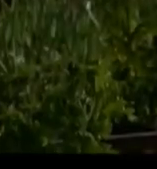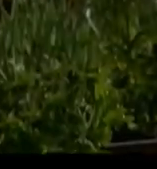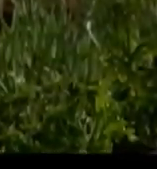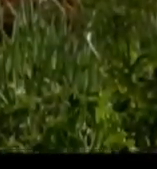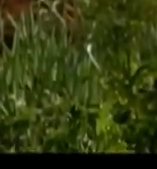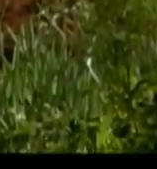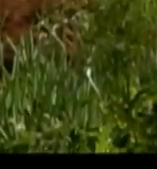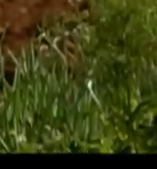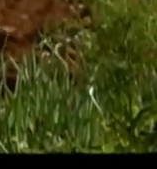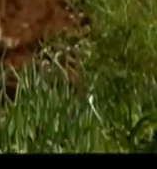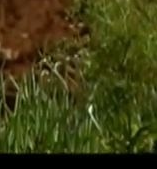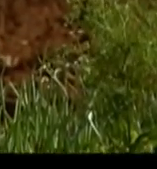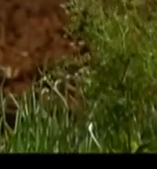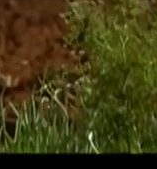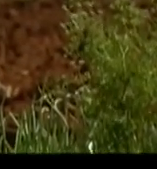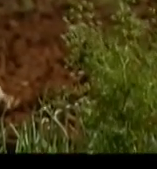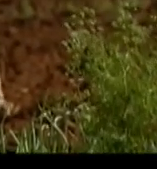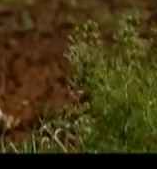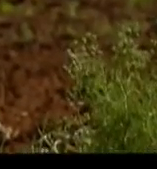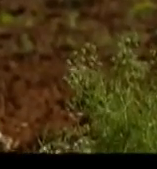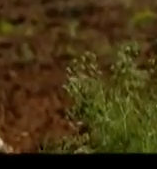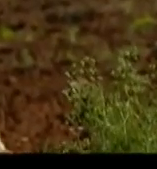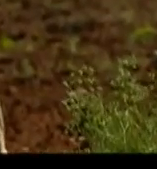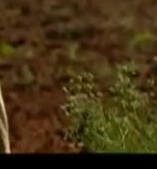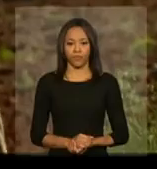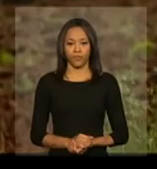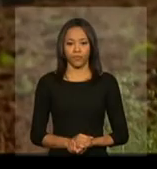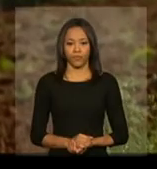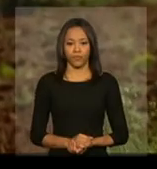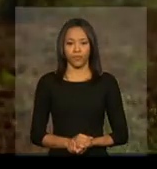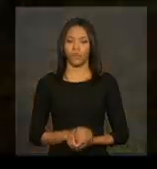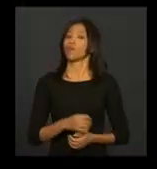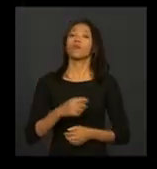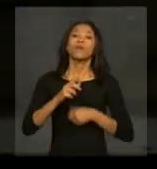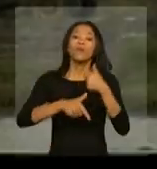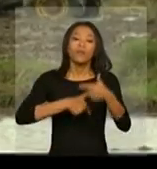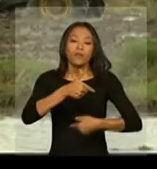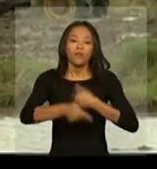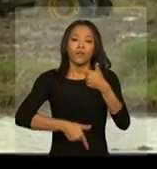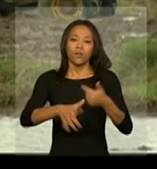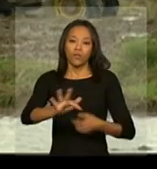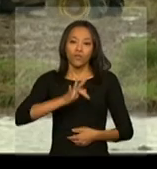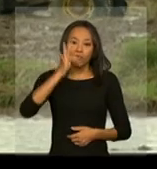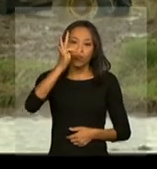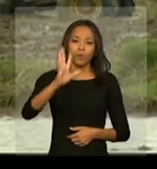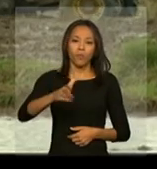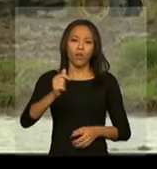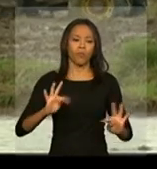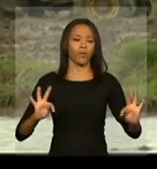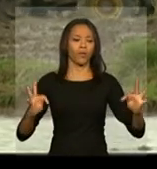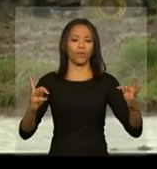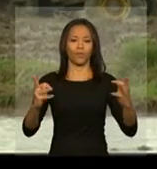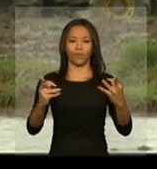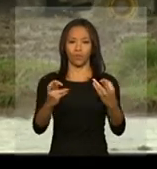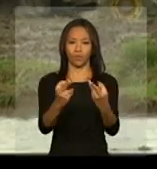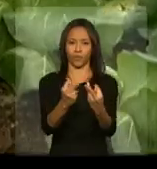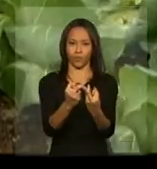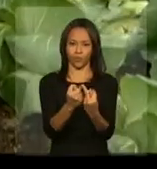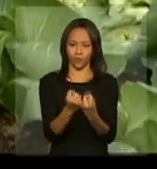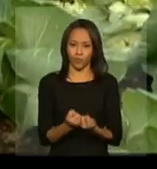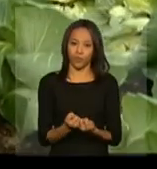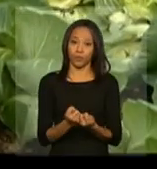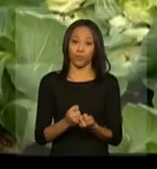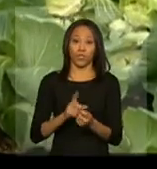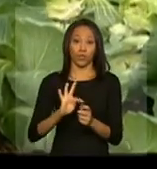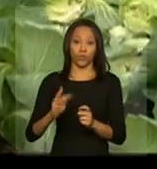Lavrar a terra, semear o solo com esperanças e colher um futuro melhor para todos. O caminho trilhado pela produção